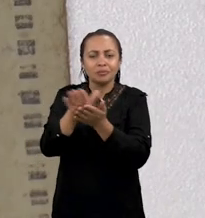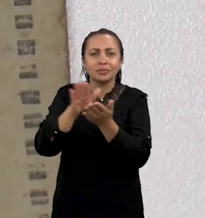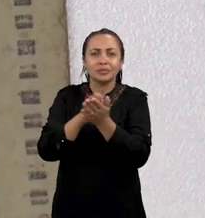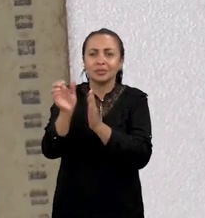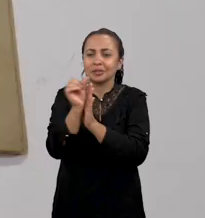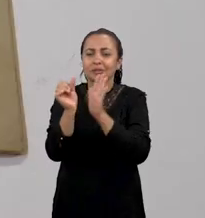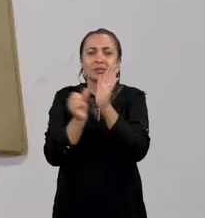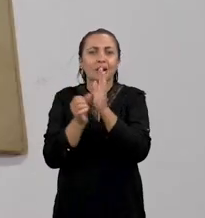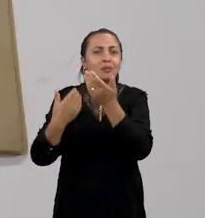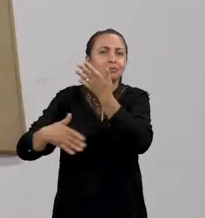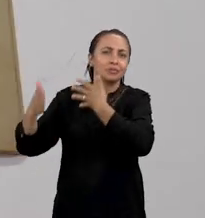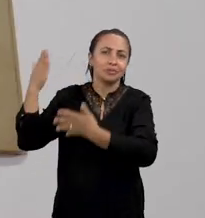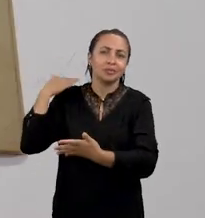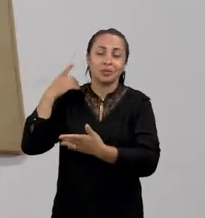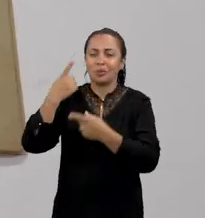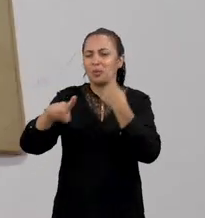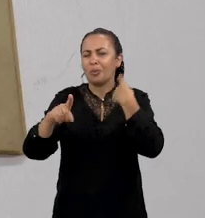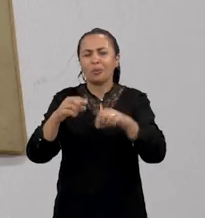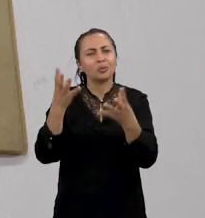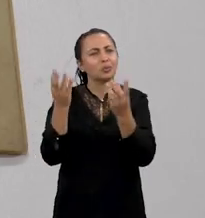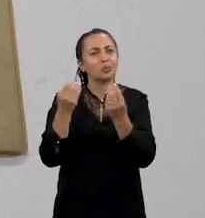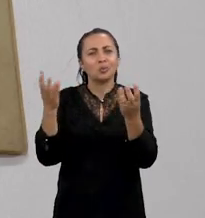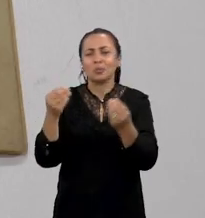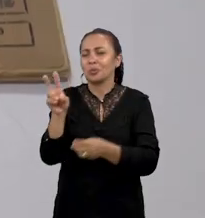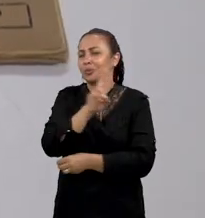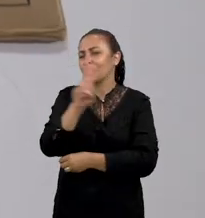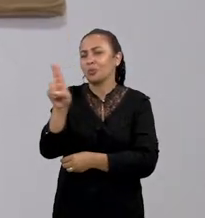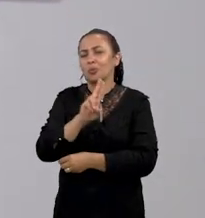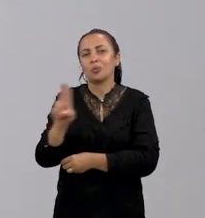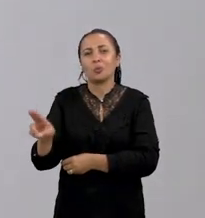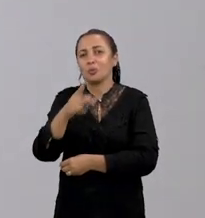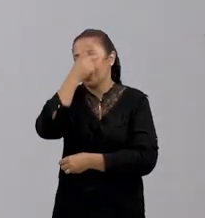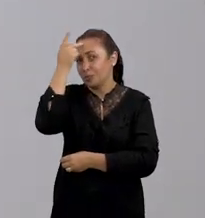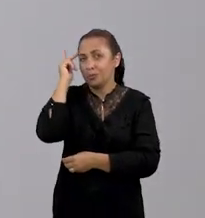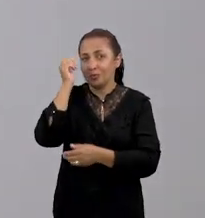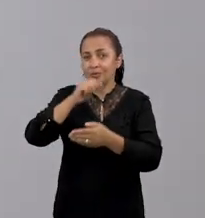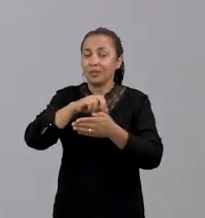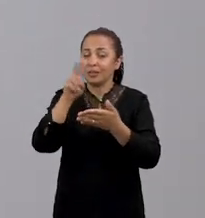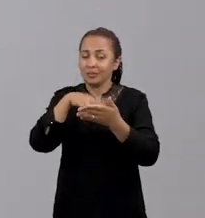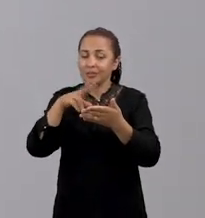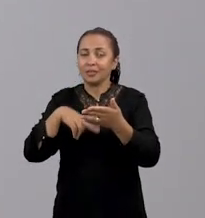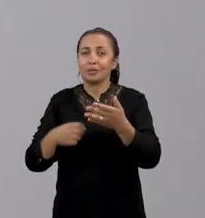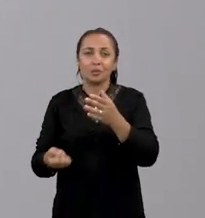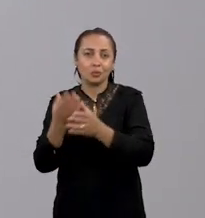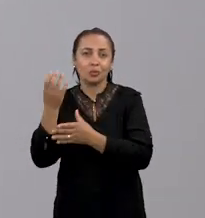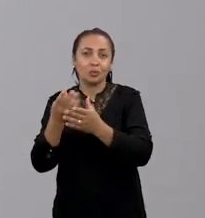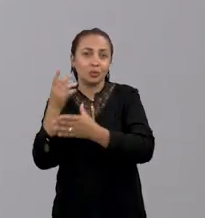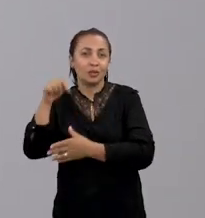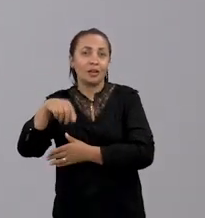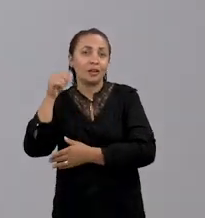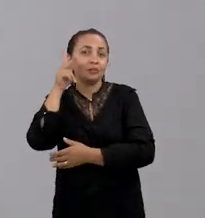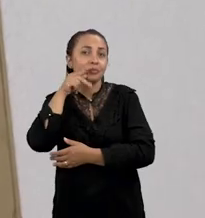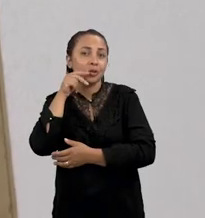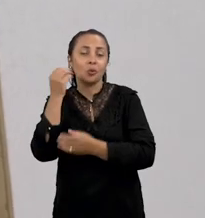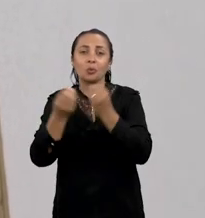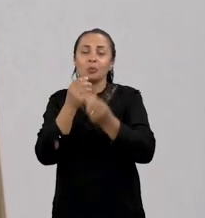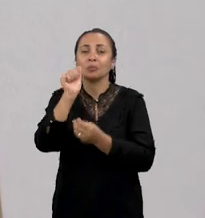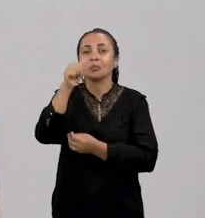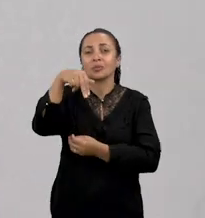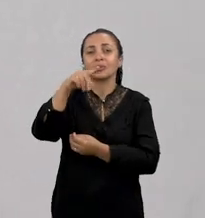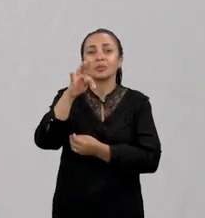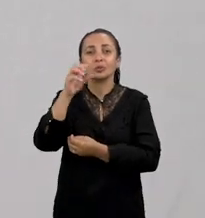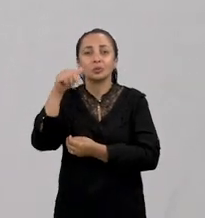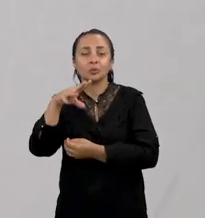dos folhetos no século passado. Outros muitos nomes desse gênero da literatura surgiram aqui, como